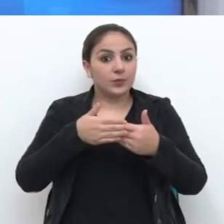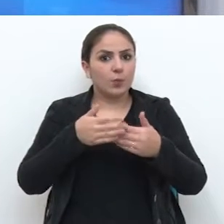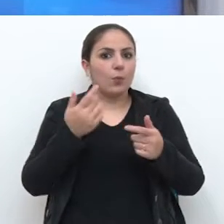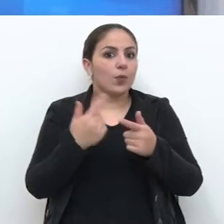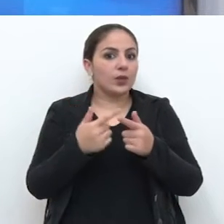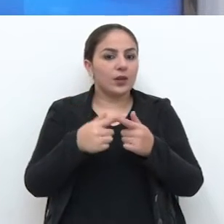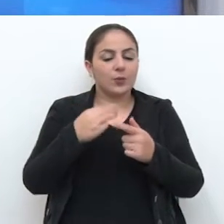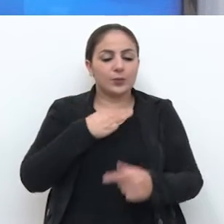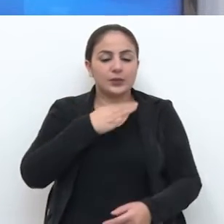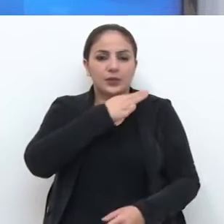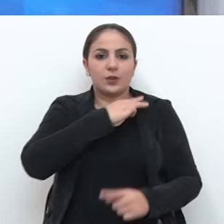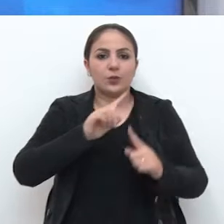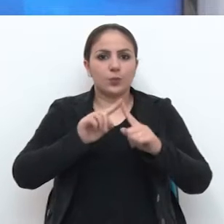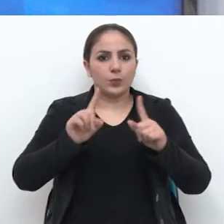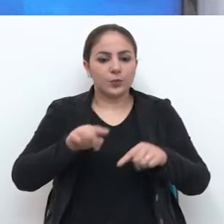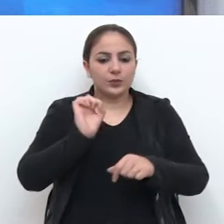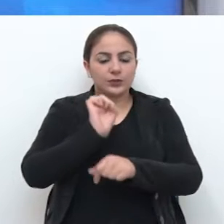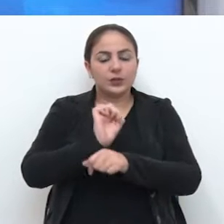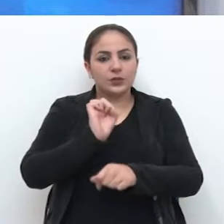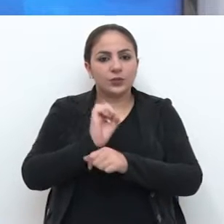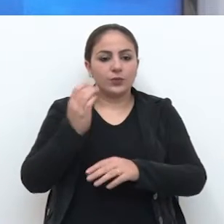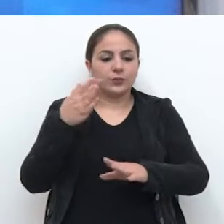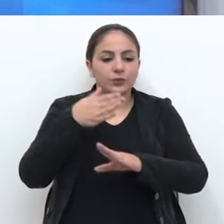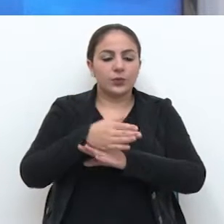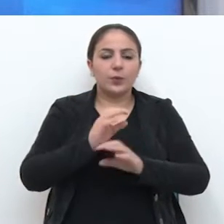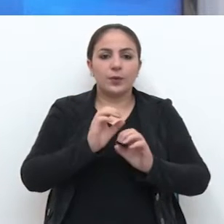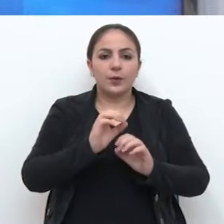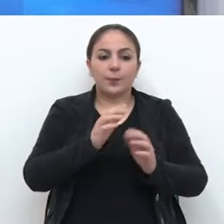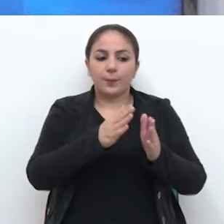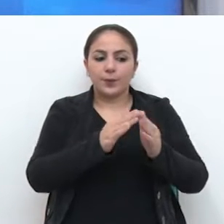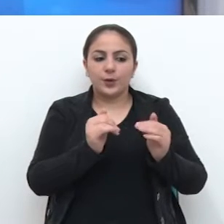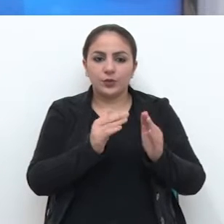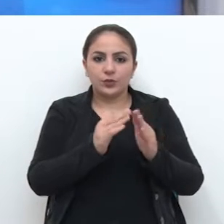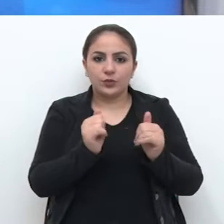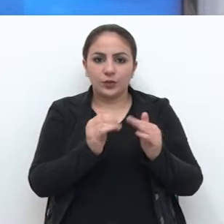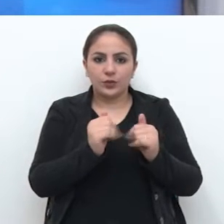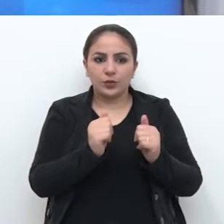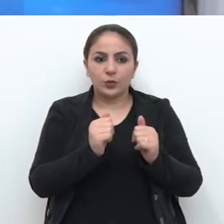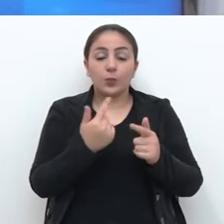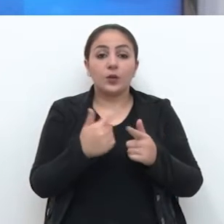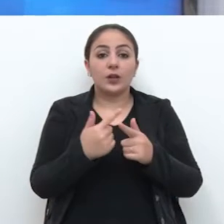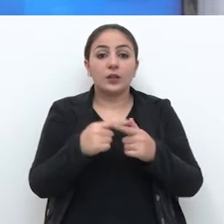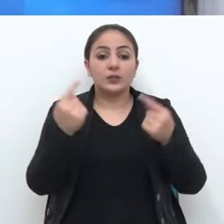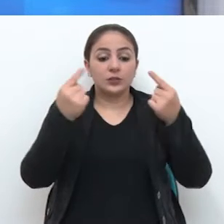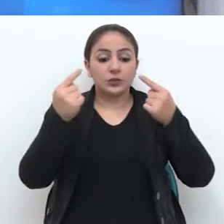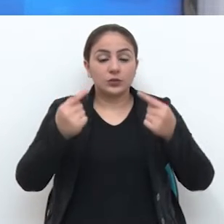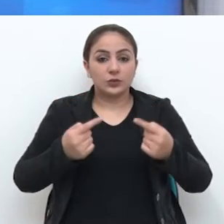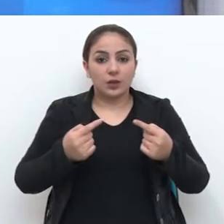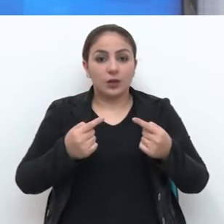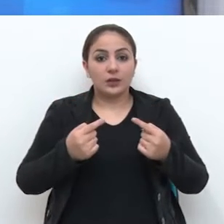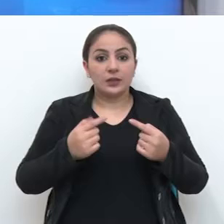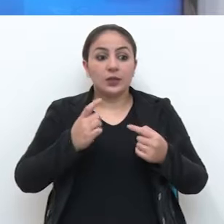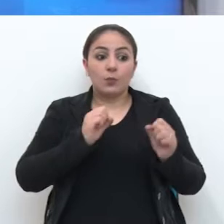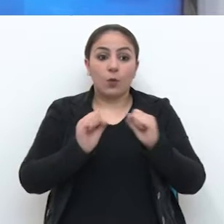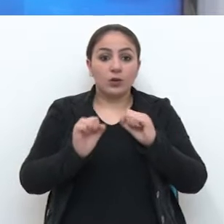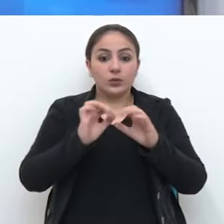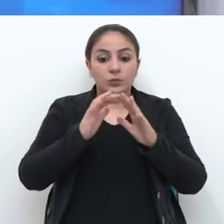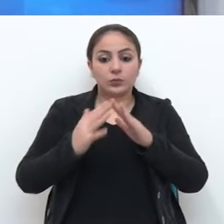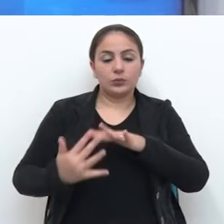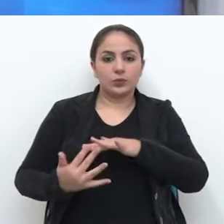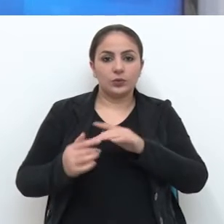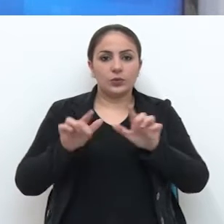Isso porque o Ministério Público Estadual ingressou com uma solicitação em razão da estrutura comprometida dos